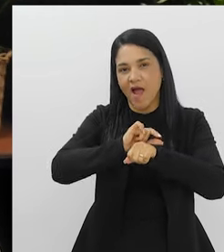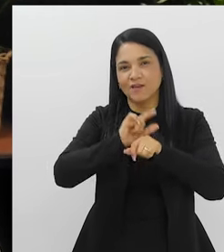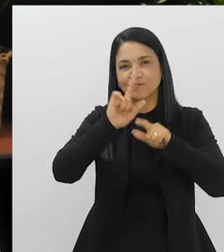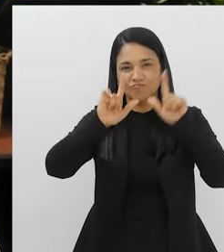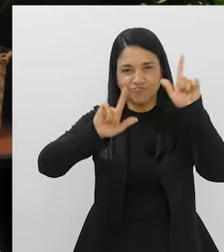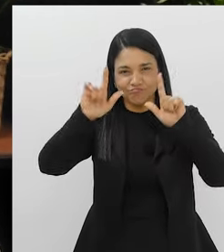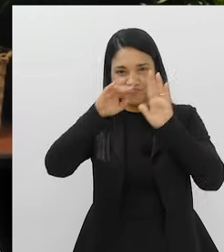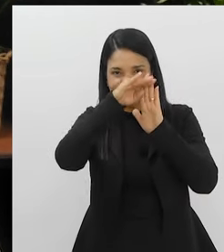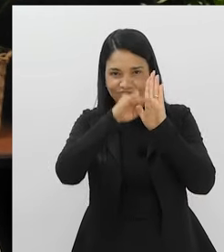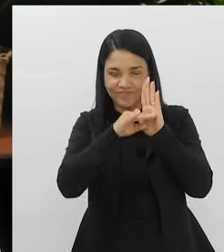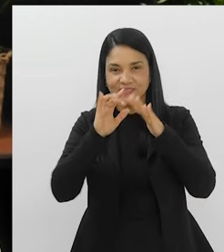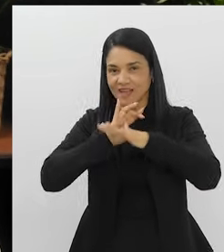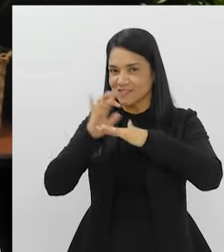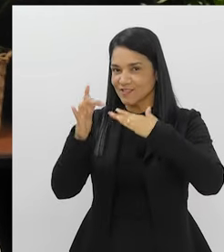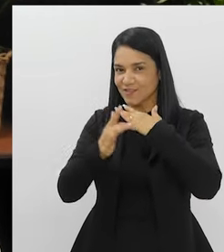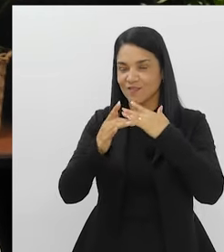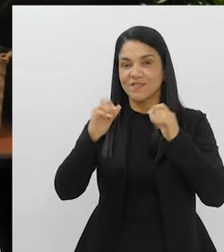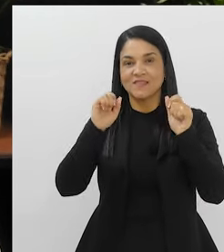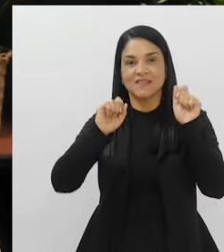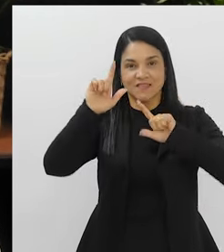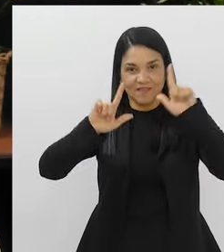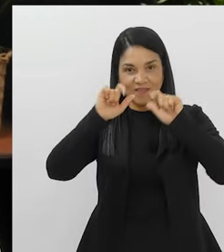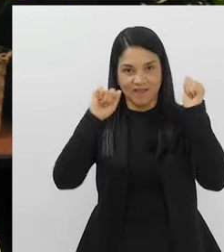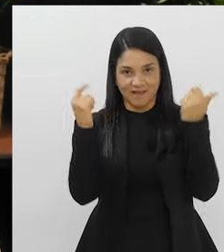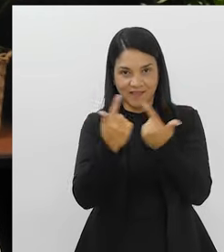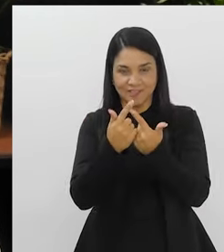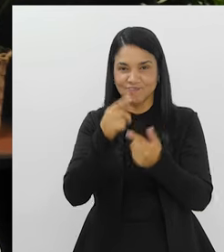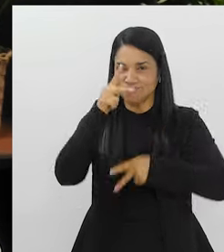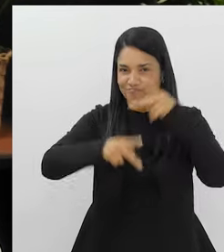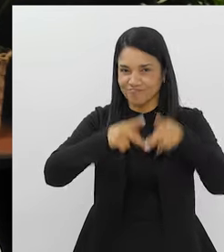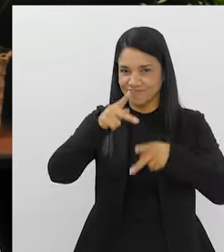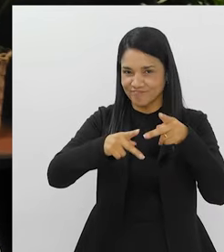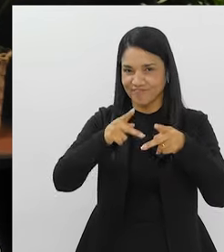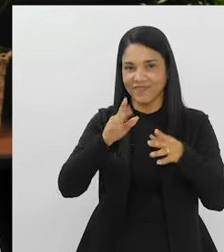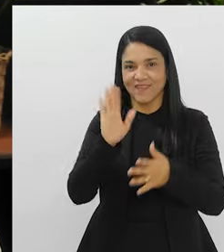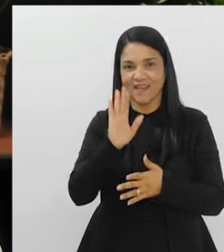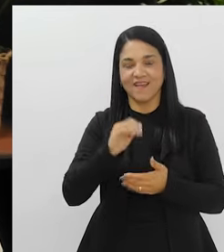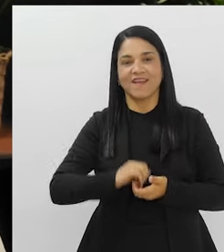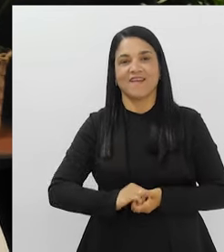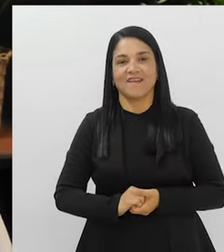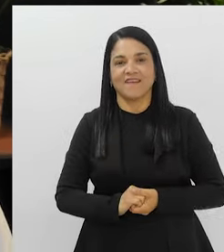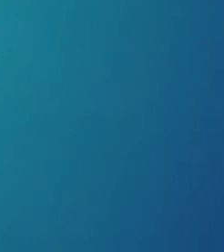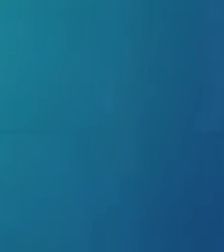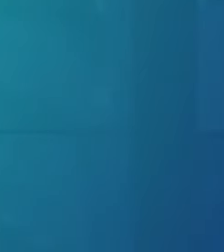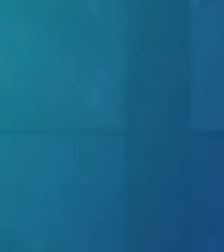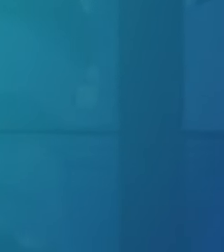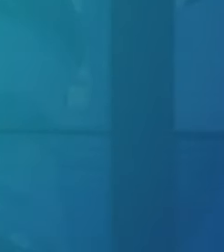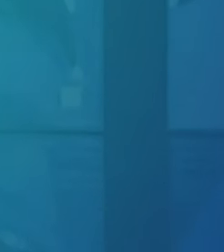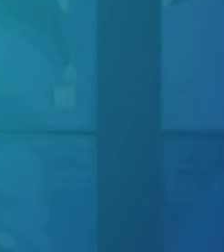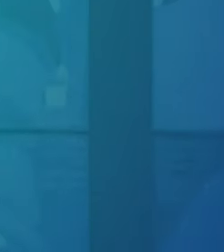horários de todos os programas nas nossas redes sociais. TV Alerj, o canal do povo. Até a próxima.